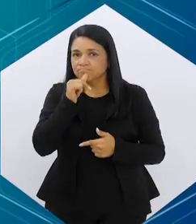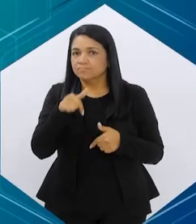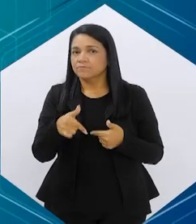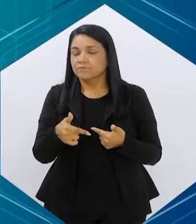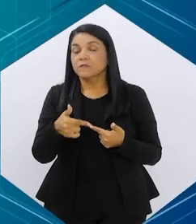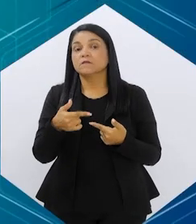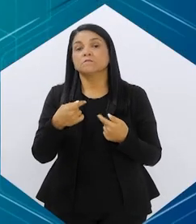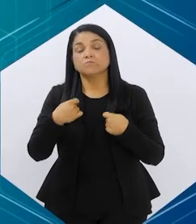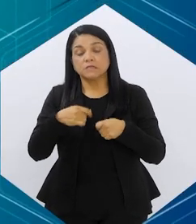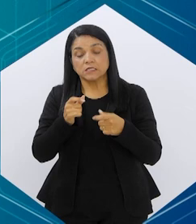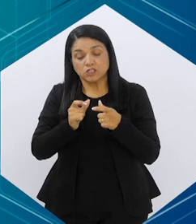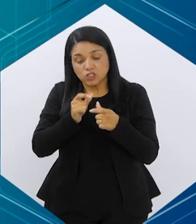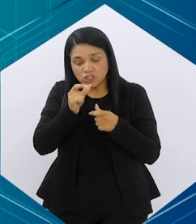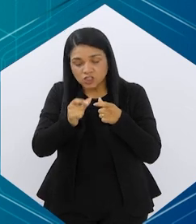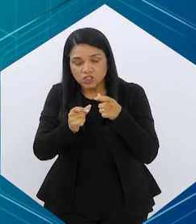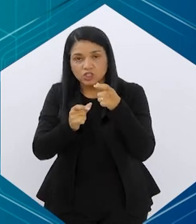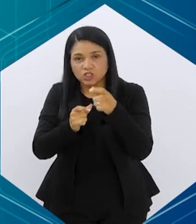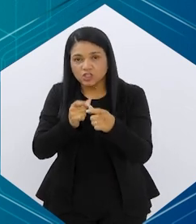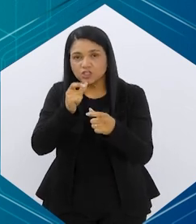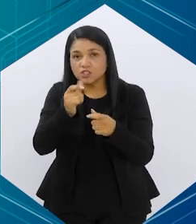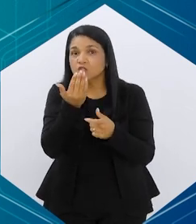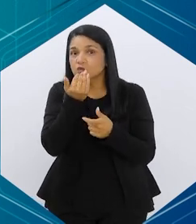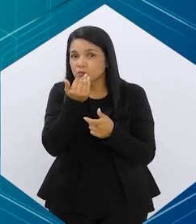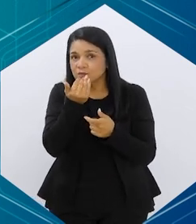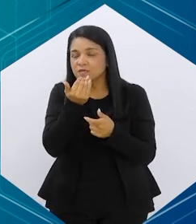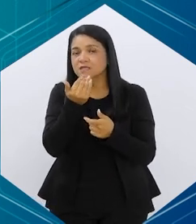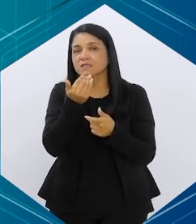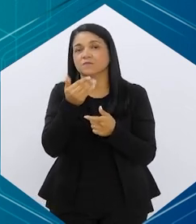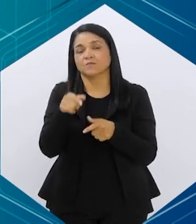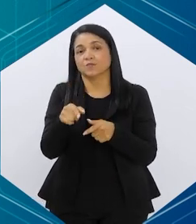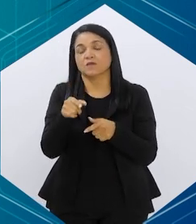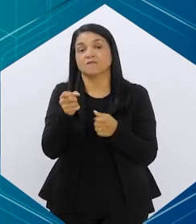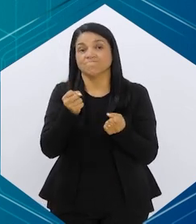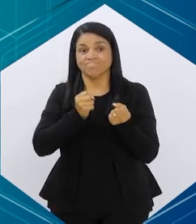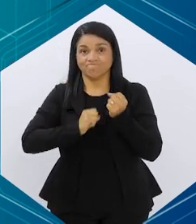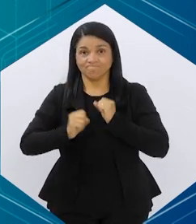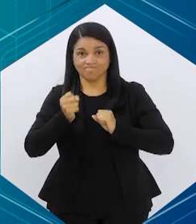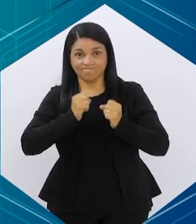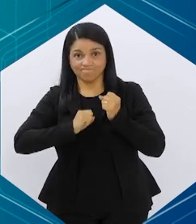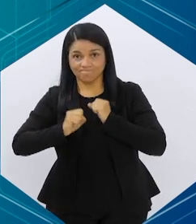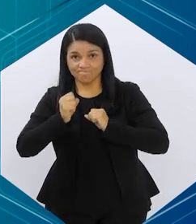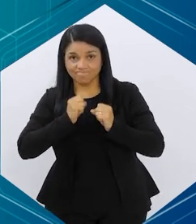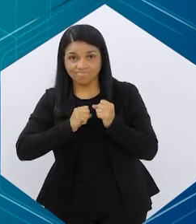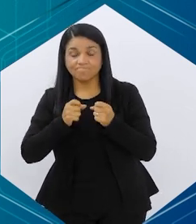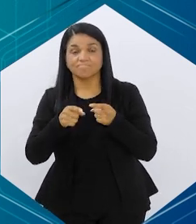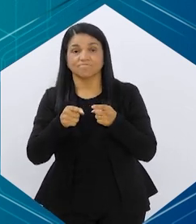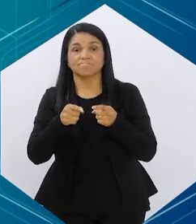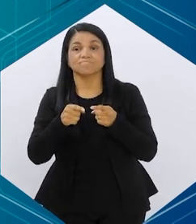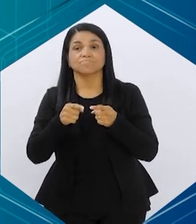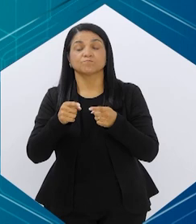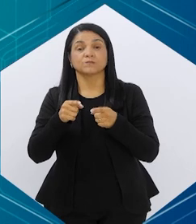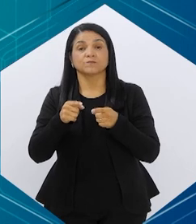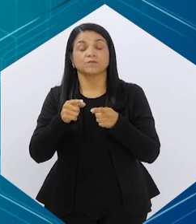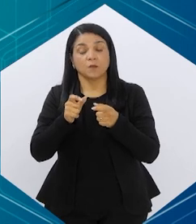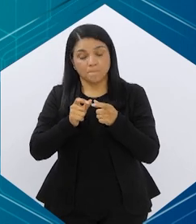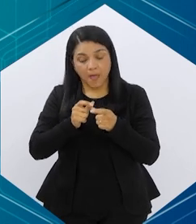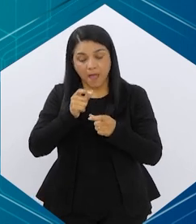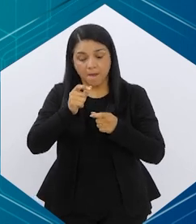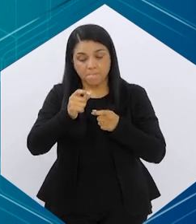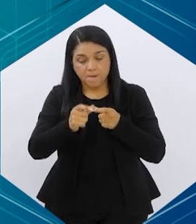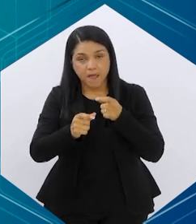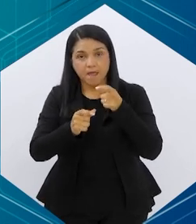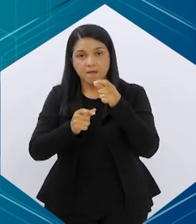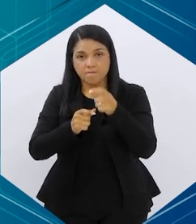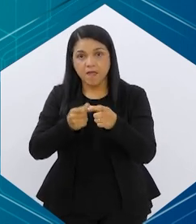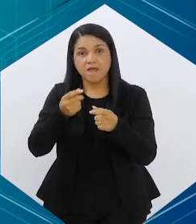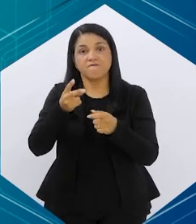Exatamente por essa questão da saciedade precoce, né? Que o medicamento causa, a gente aumentar o fracionamento, ou seja,